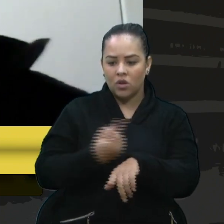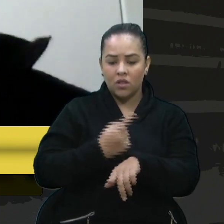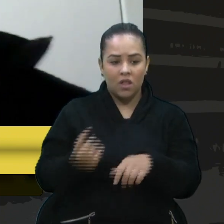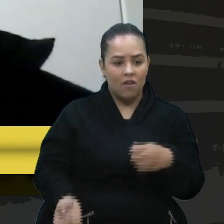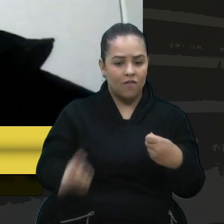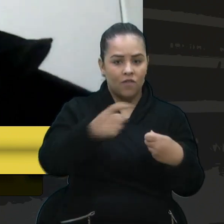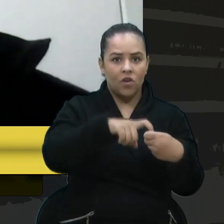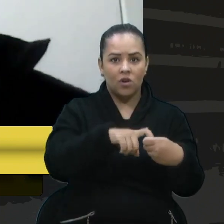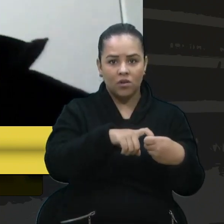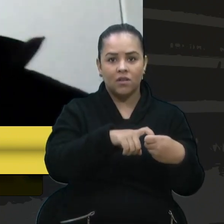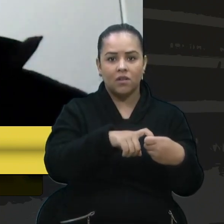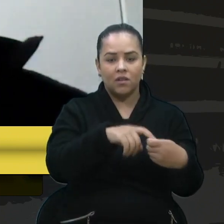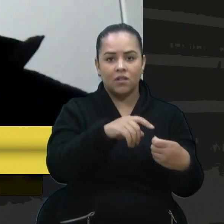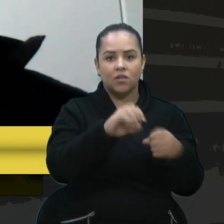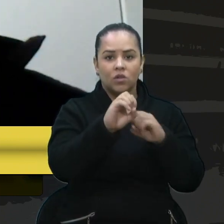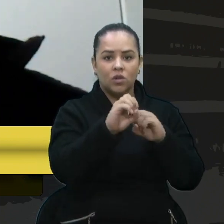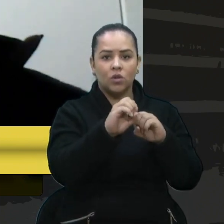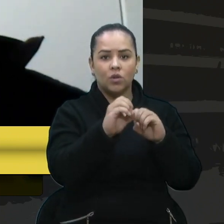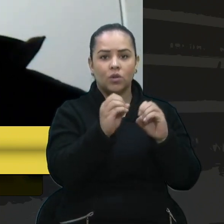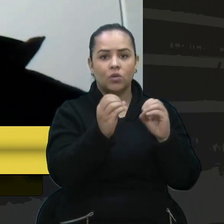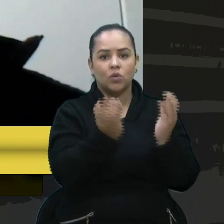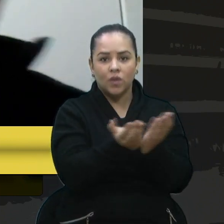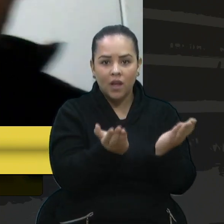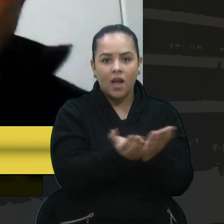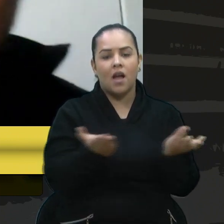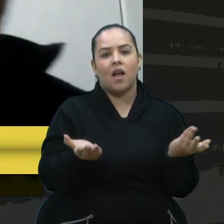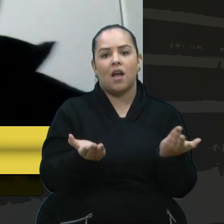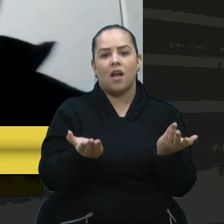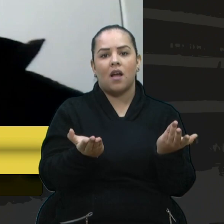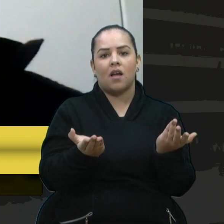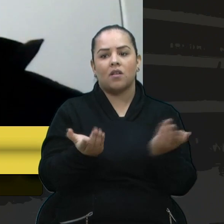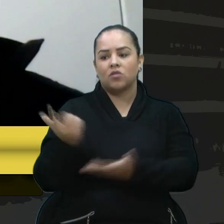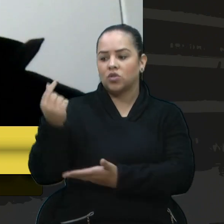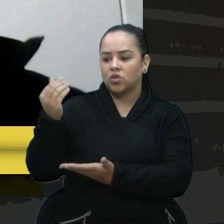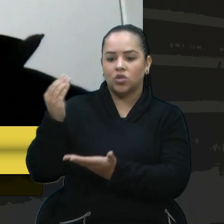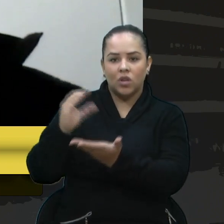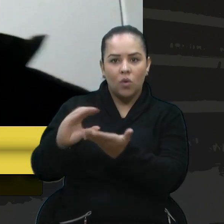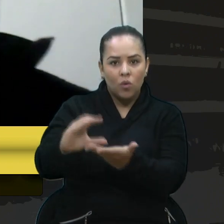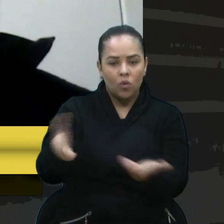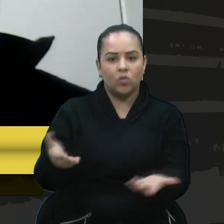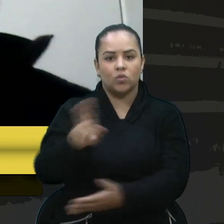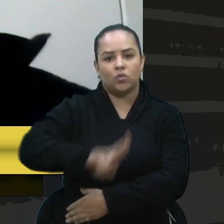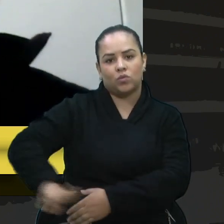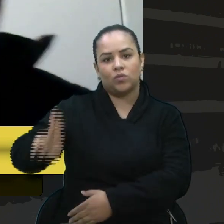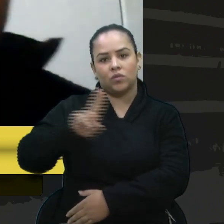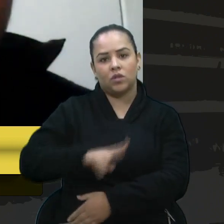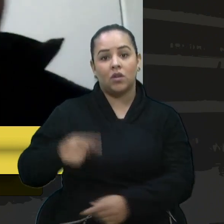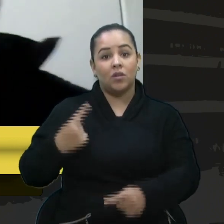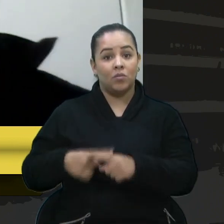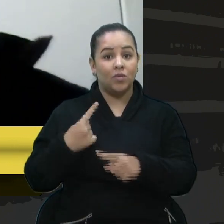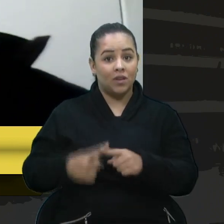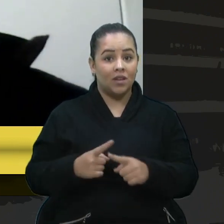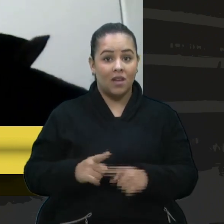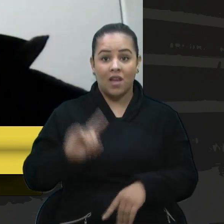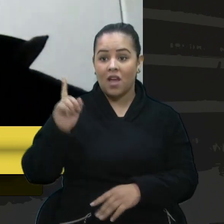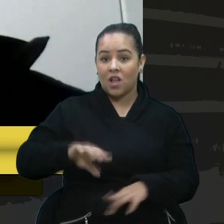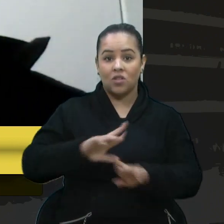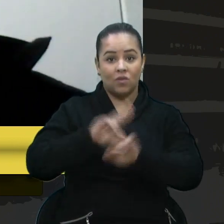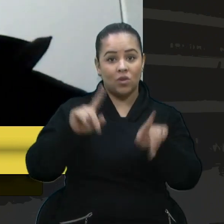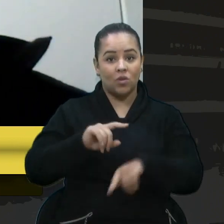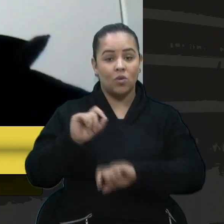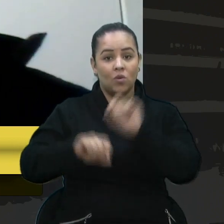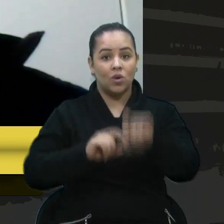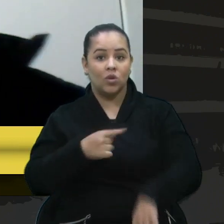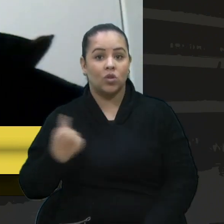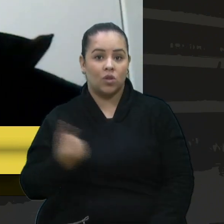sobre investimento. Isso é fato, mas acho que tem um consenso de que a situação é diferente do que a gente viveu.